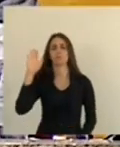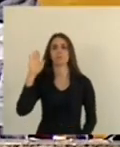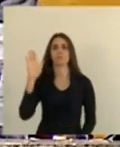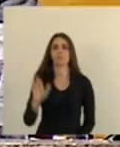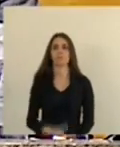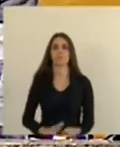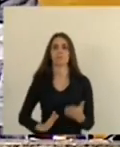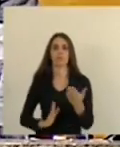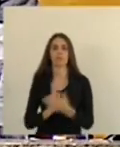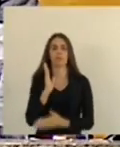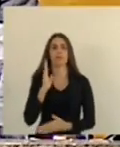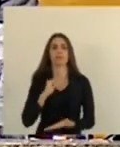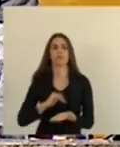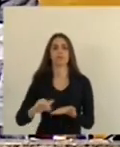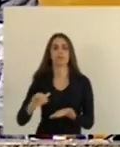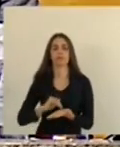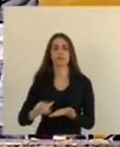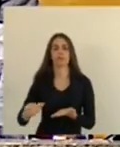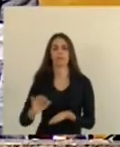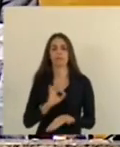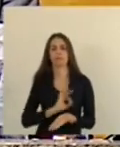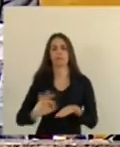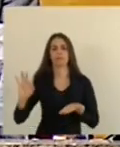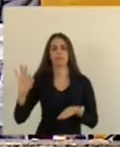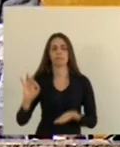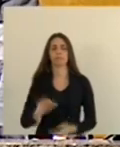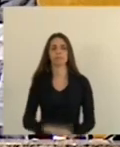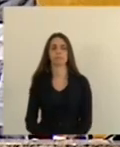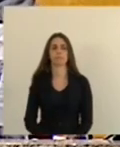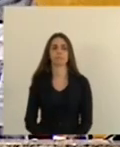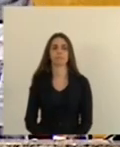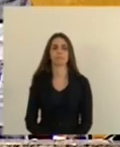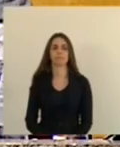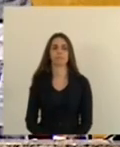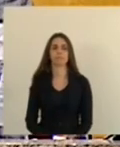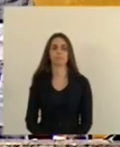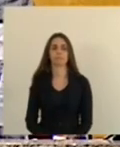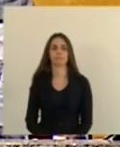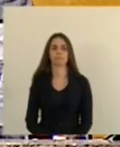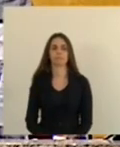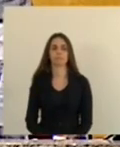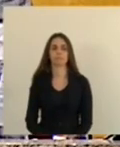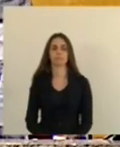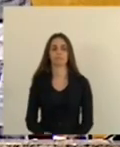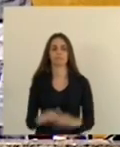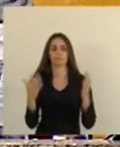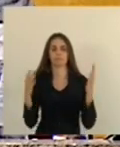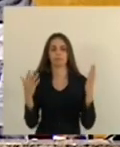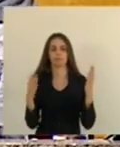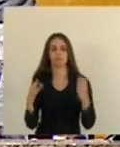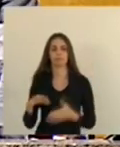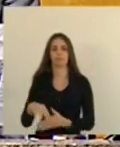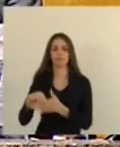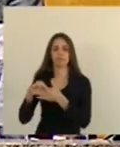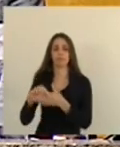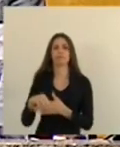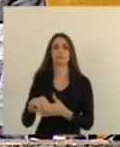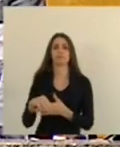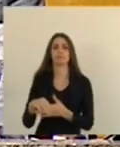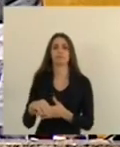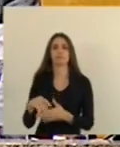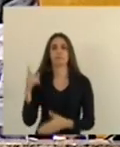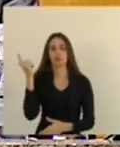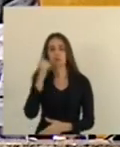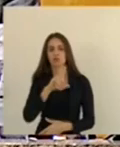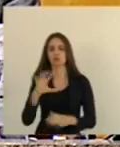Aprovado A secretaria Para estação Dos autógrafos Parabenizar O nosso Vice-líder Está conseguindo O voto De